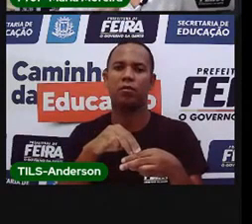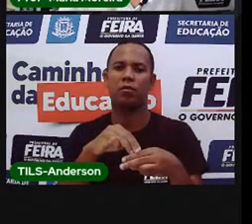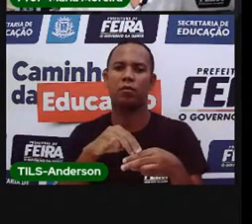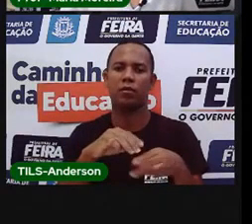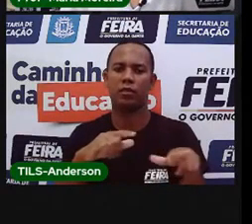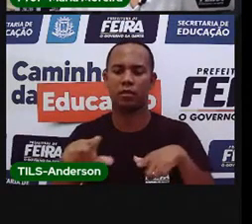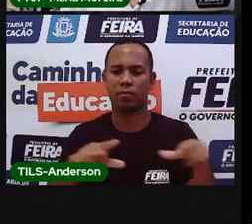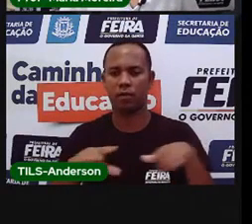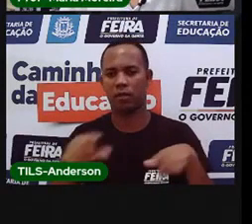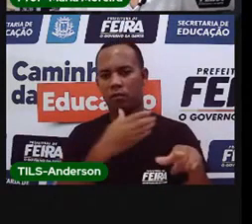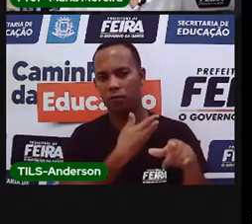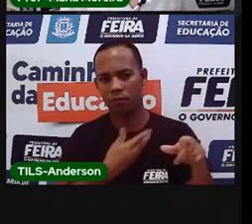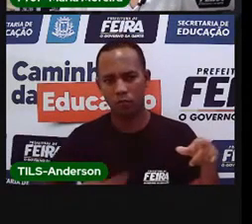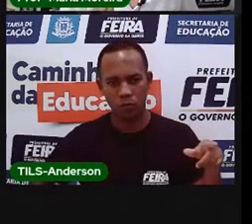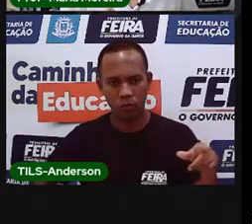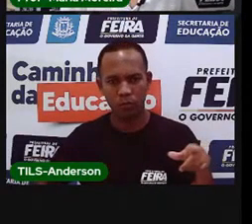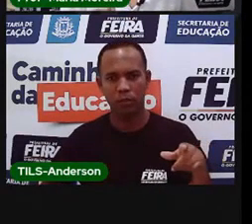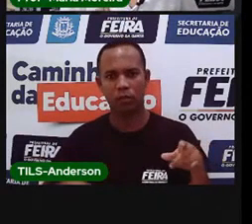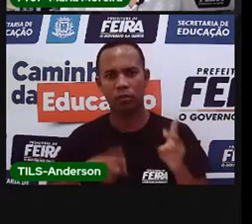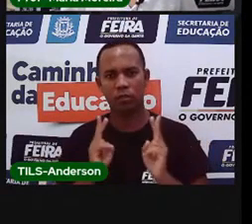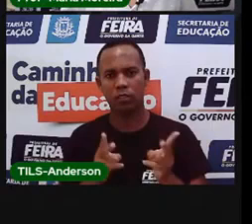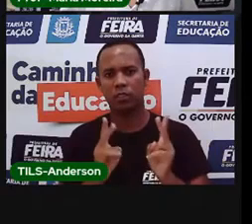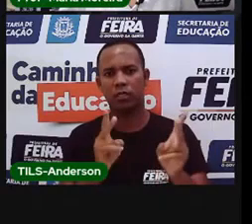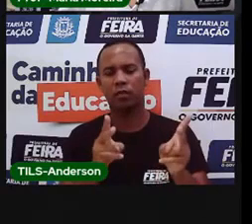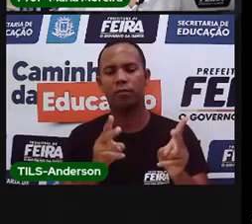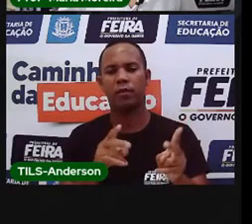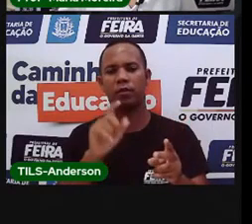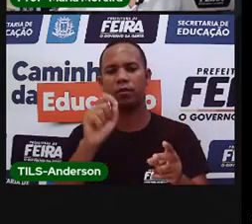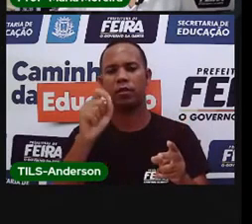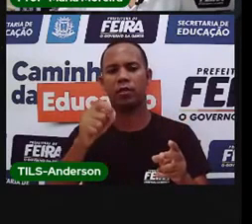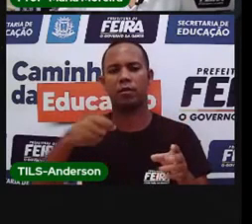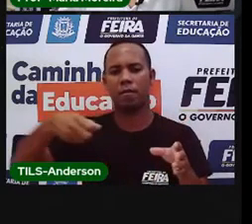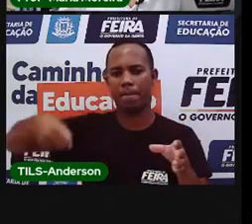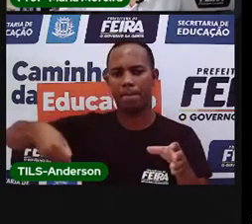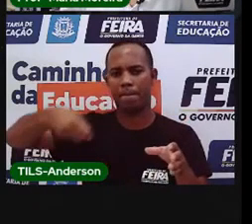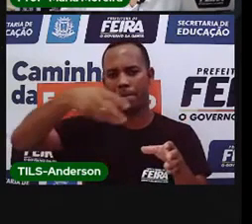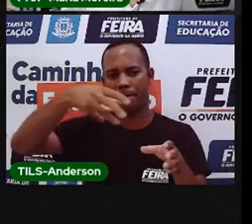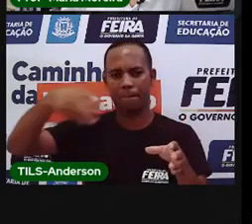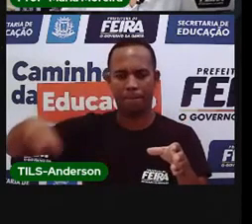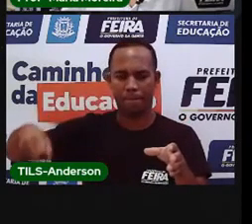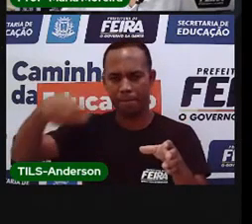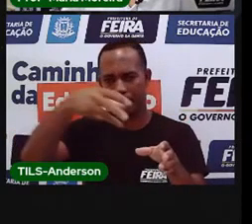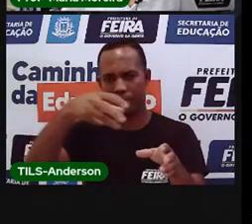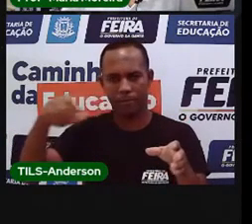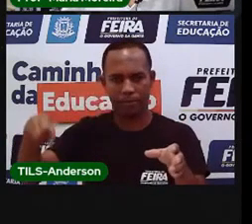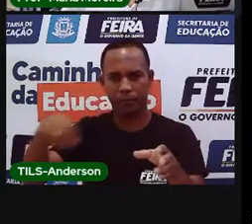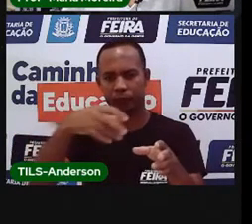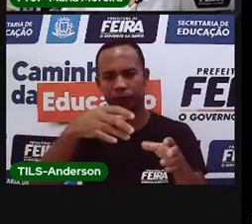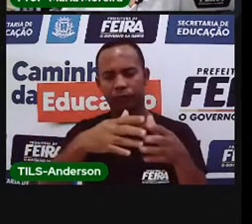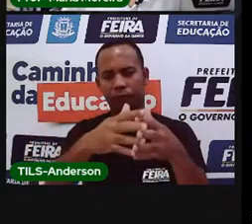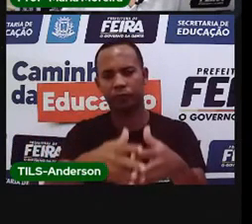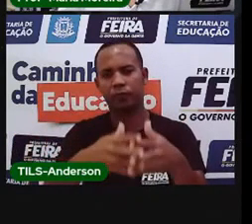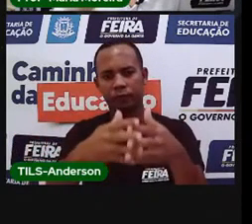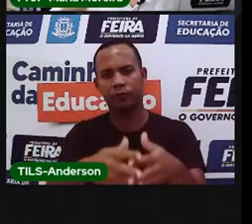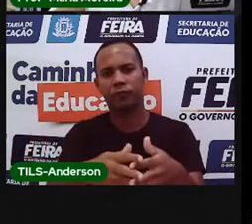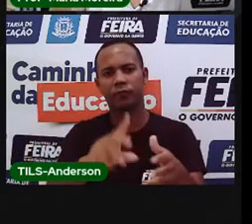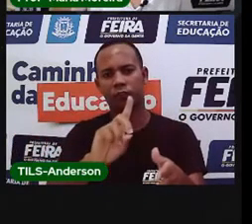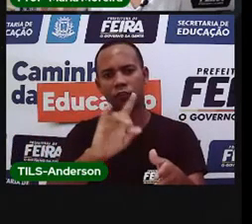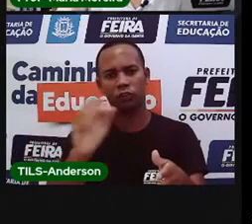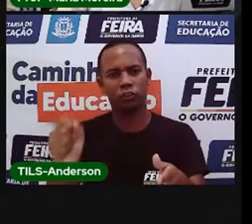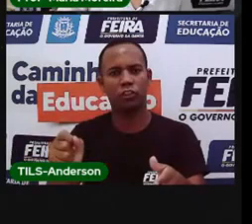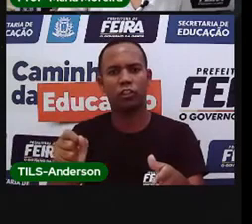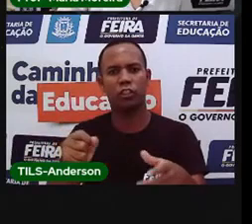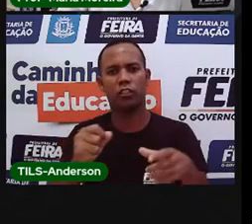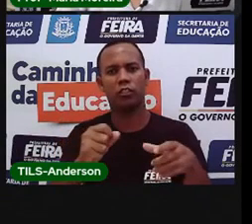regularmente a coleta de resíduos sólidos na cidade. Seguindo um cronograma específico. Então, para